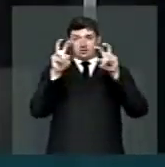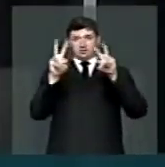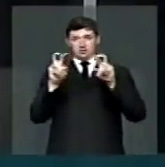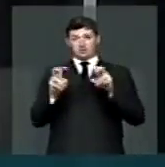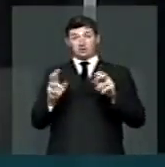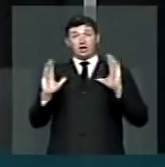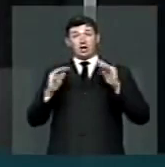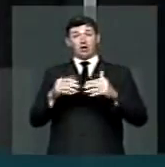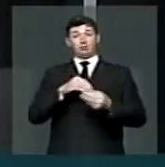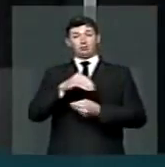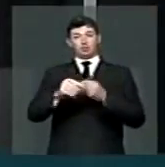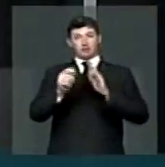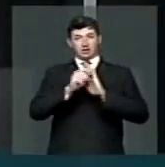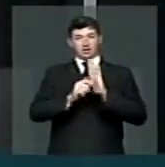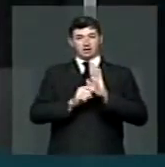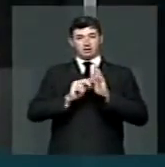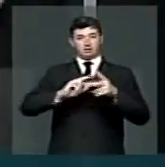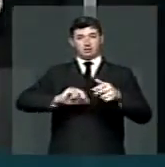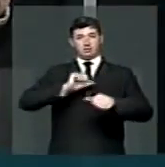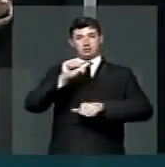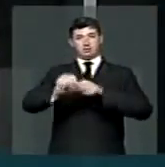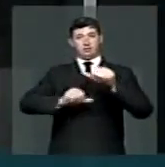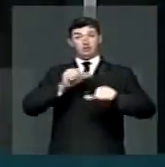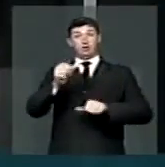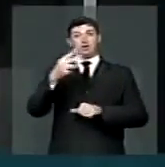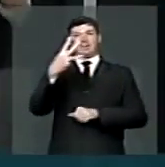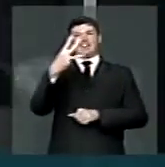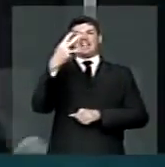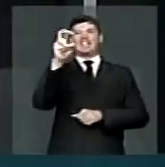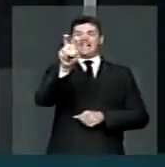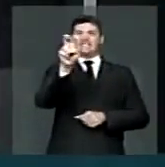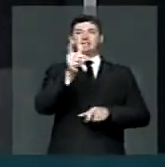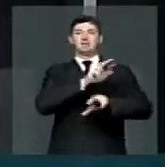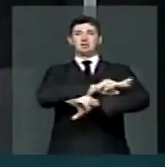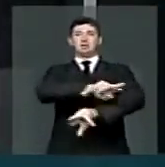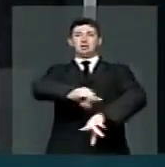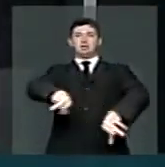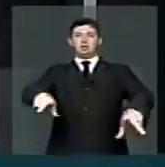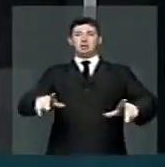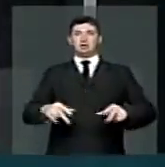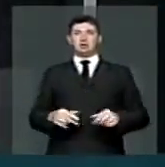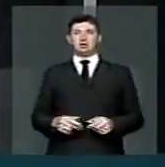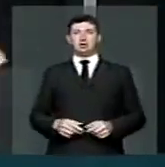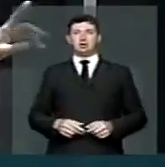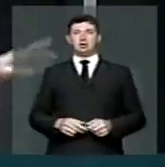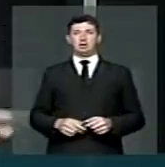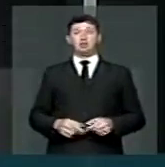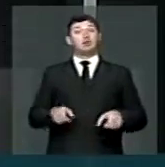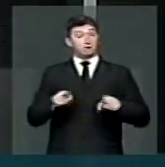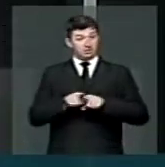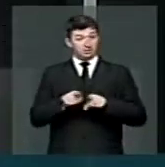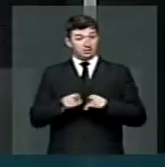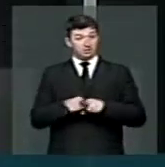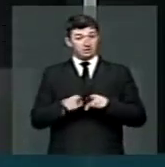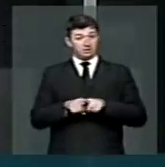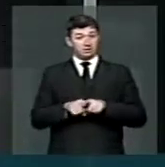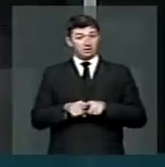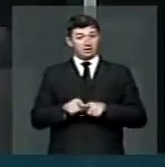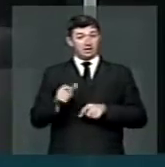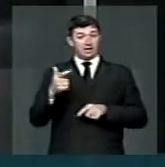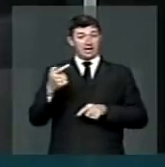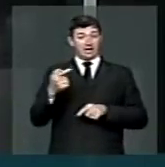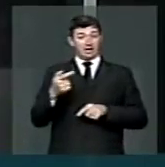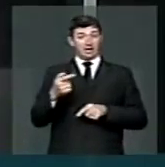comissão mista, o relator, transformou em 35 assuntos. Até mesmo arma para